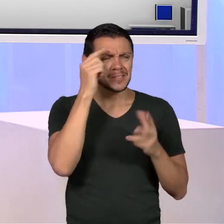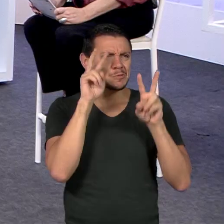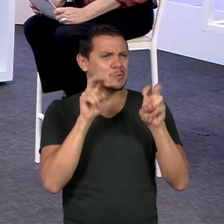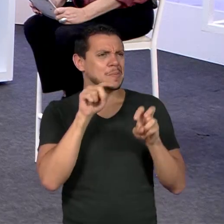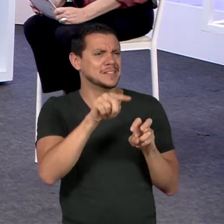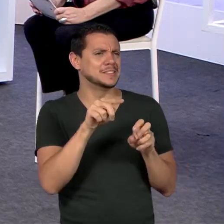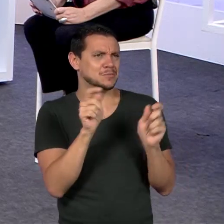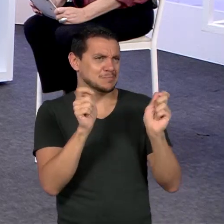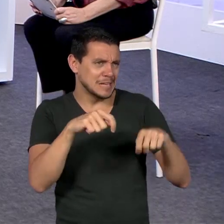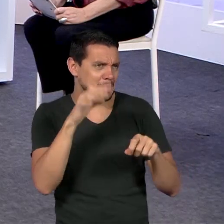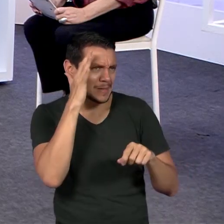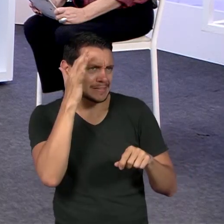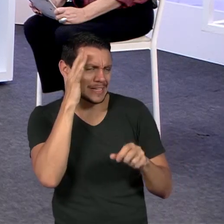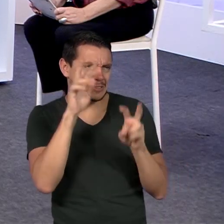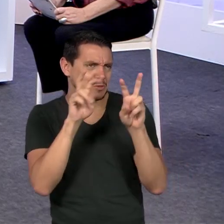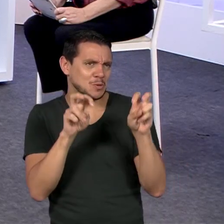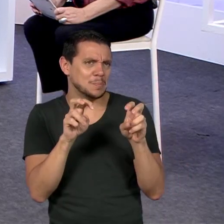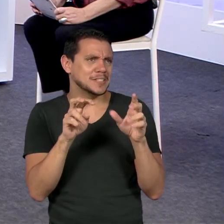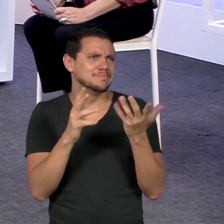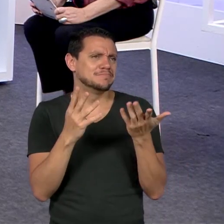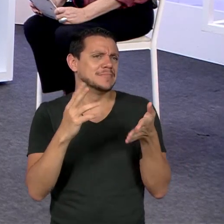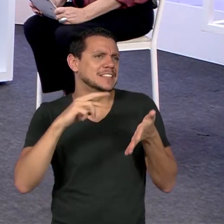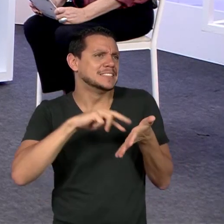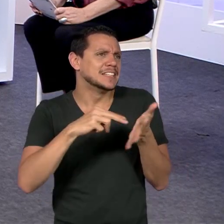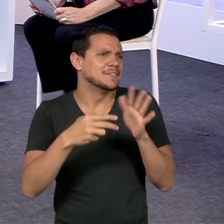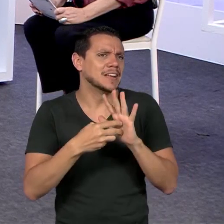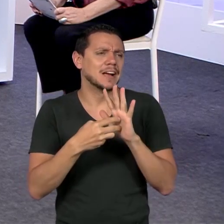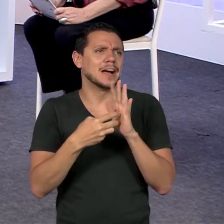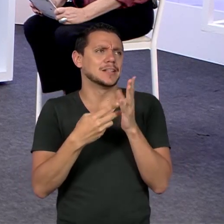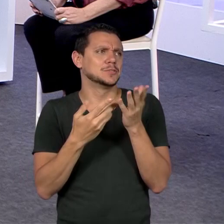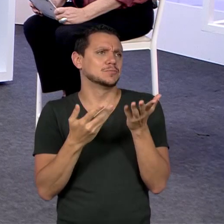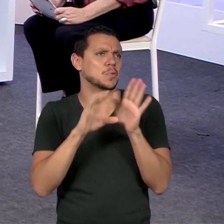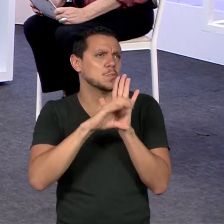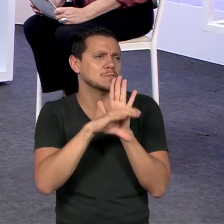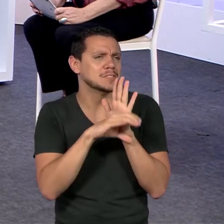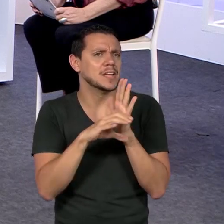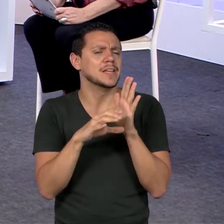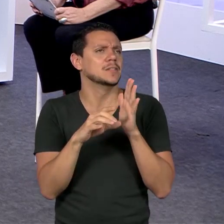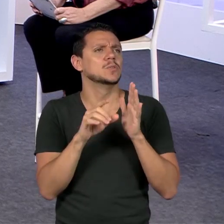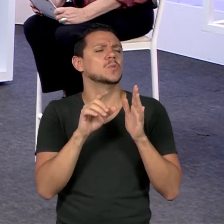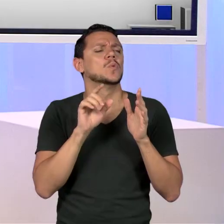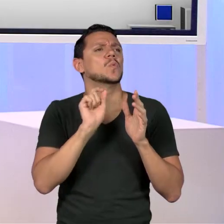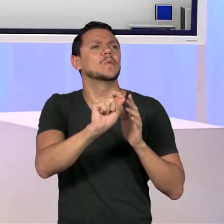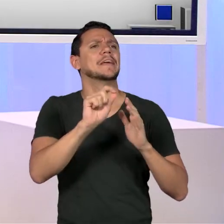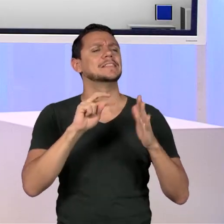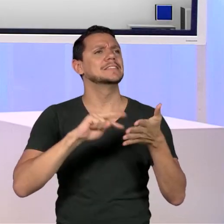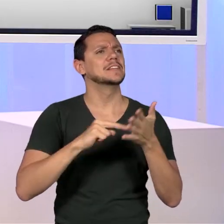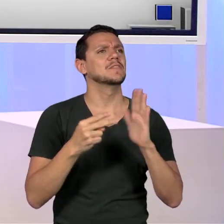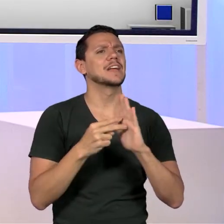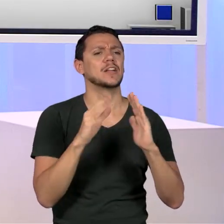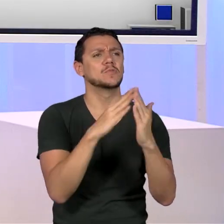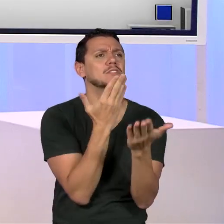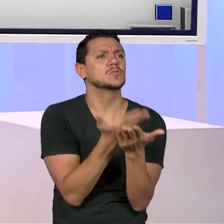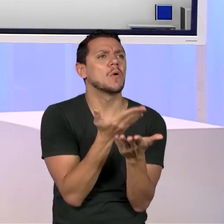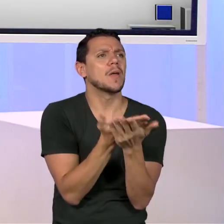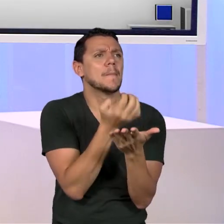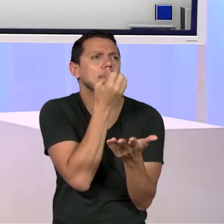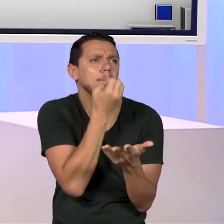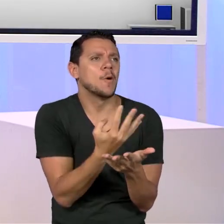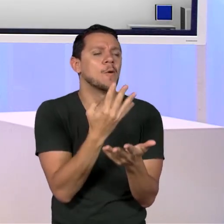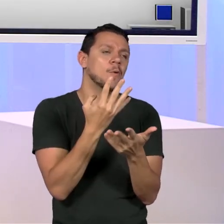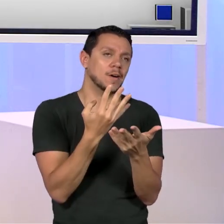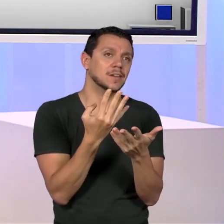definição ou assim, refletir sobre o que são boas escolas e como chegar a uma boa